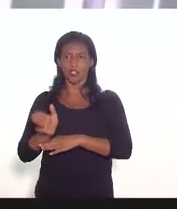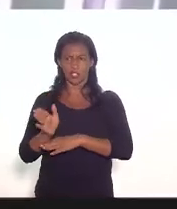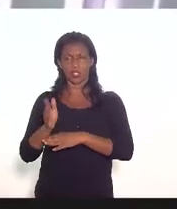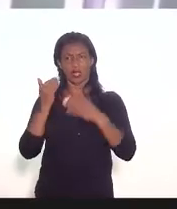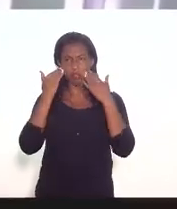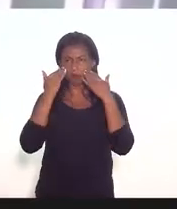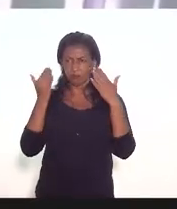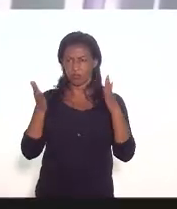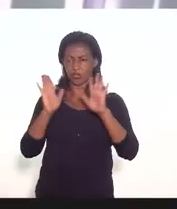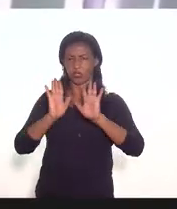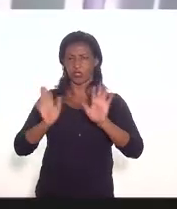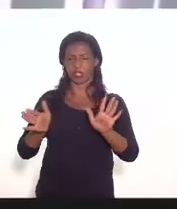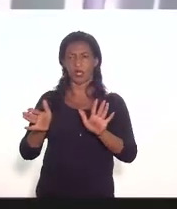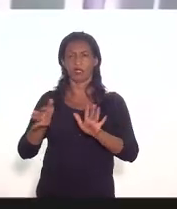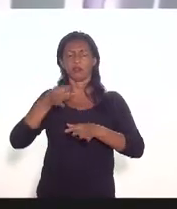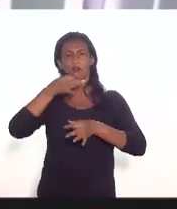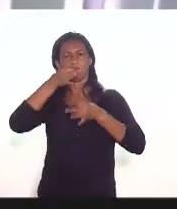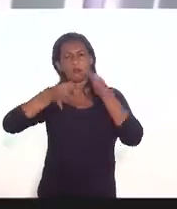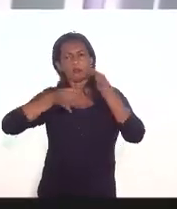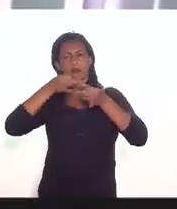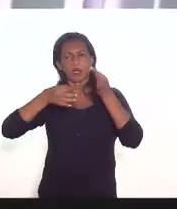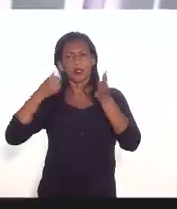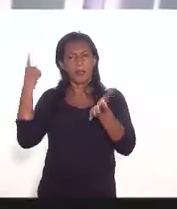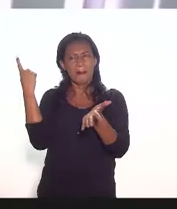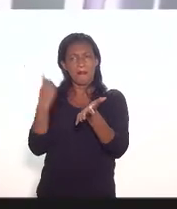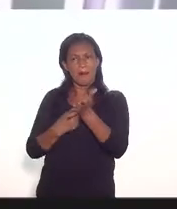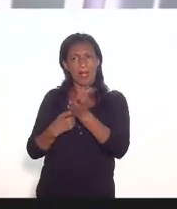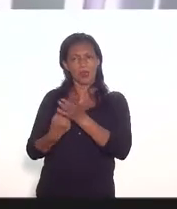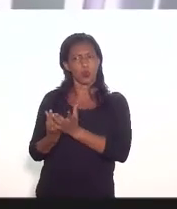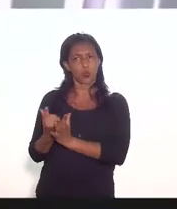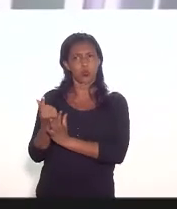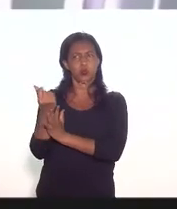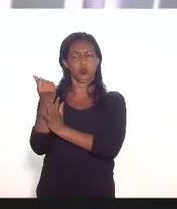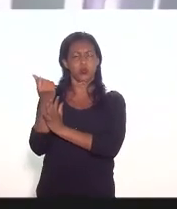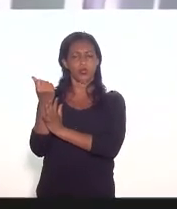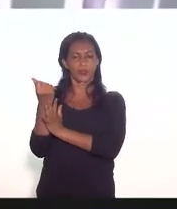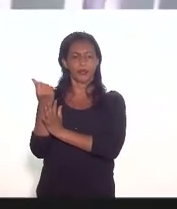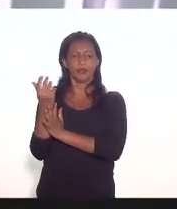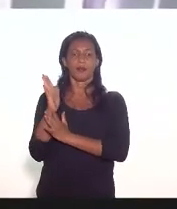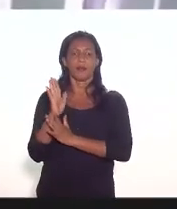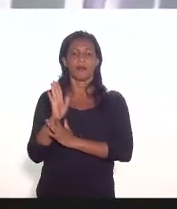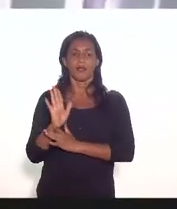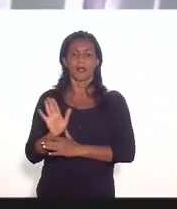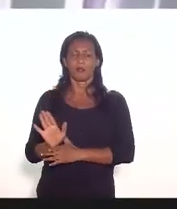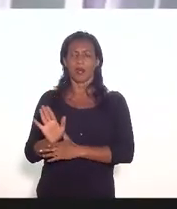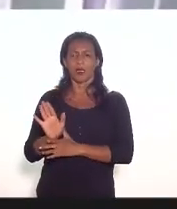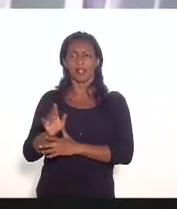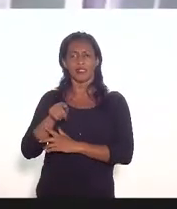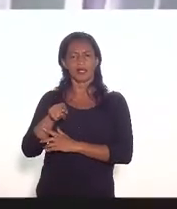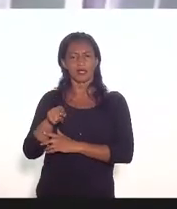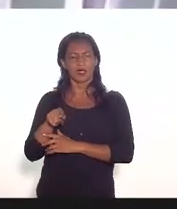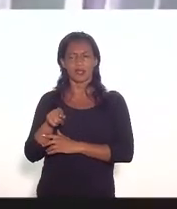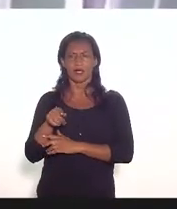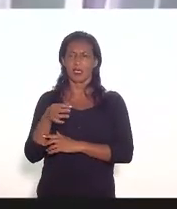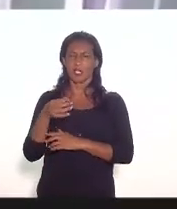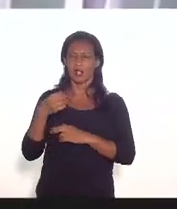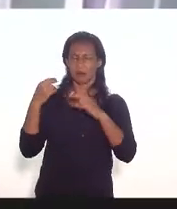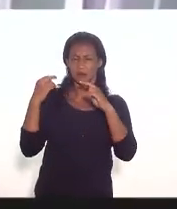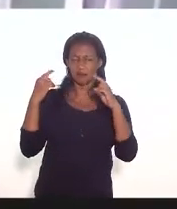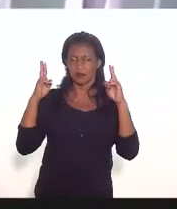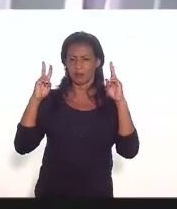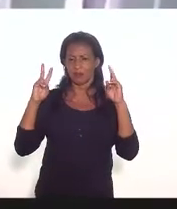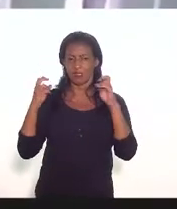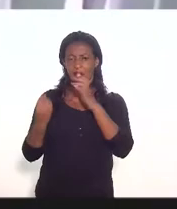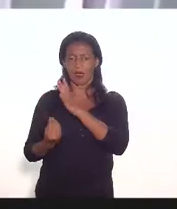pouco sobre a questão do impacto orçamentário aliás deputado Luiz Paulo questão essa questão apareceu essa questão